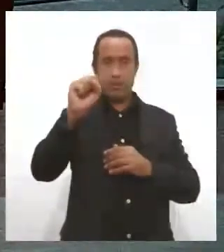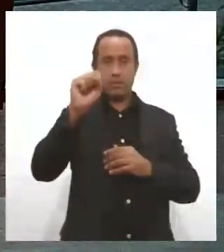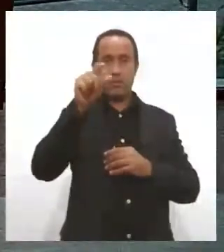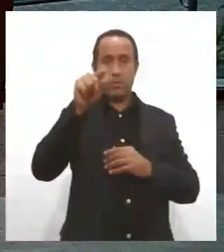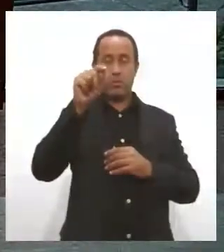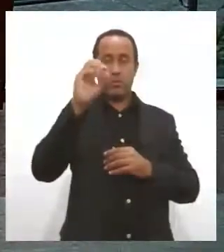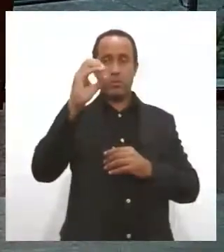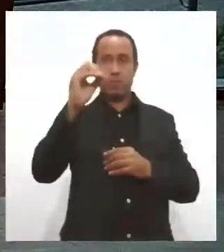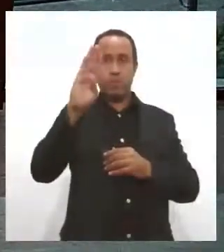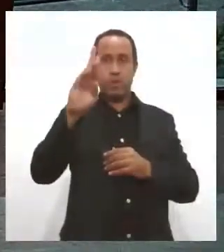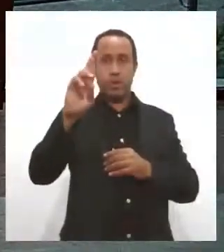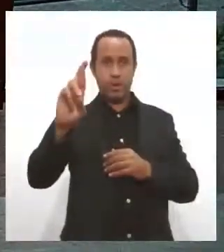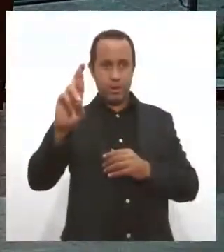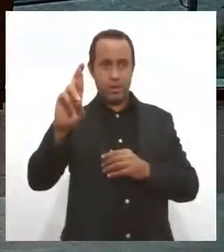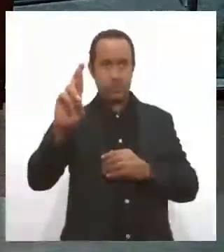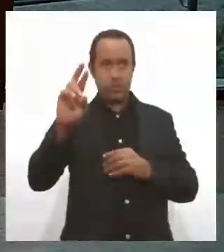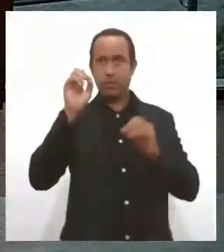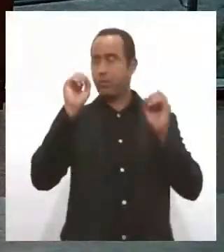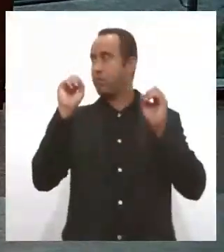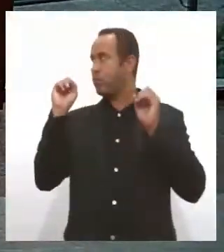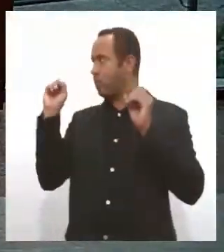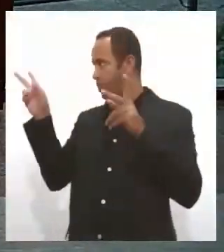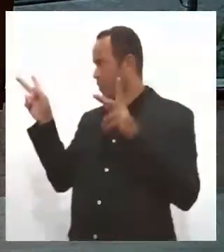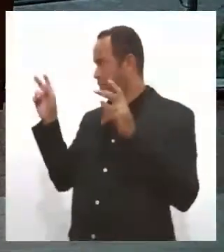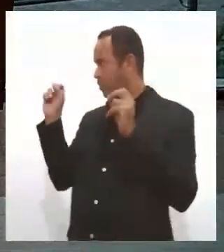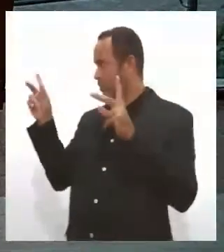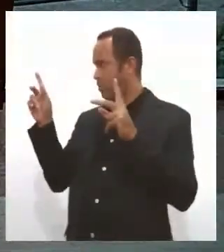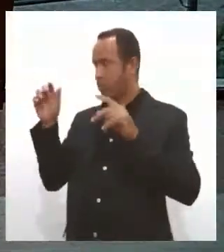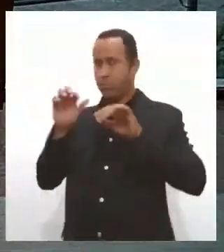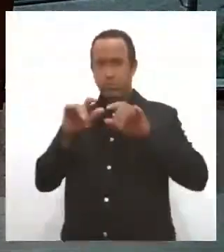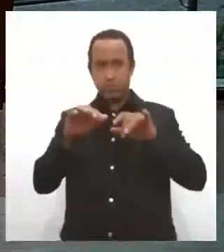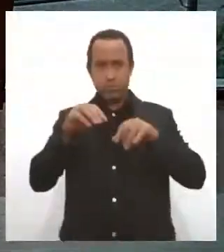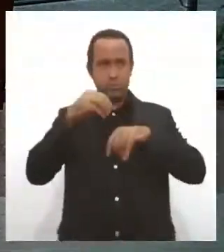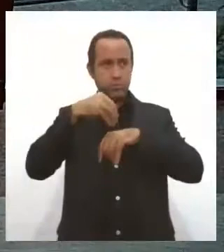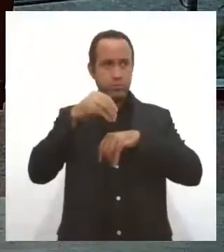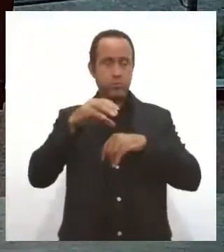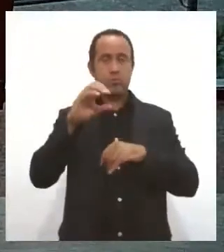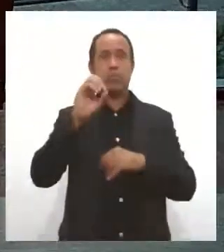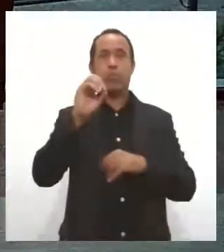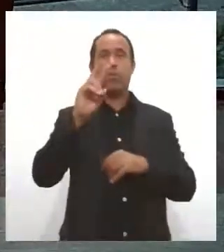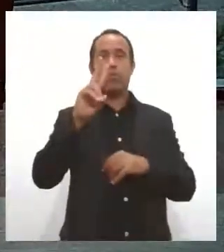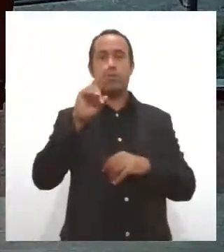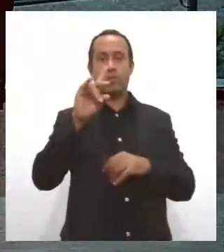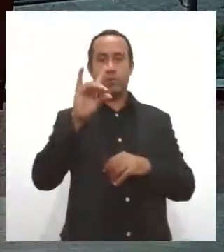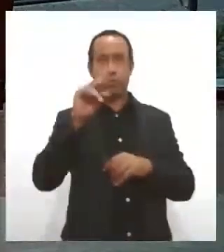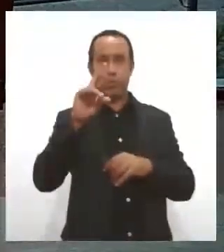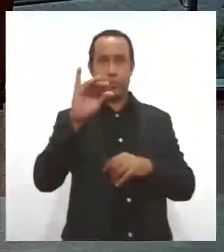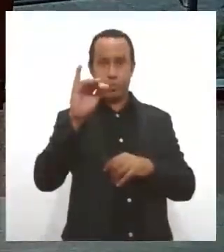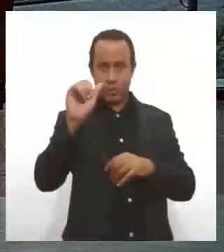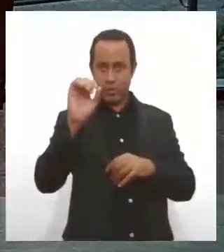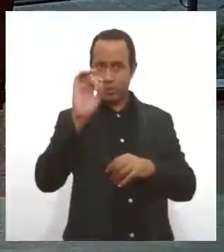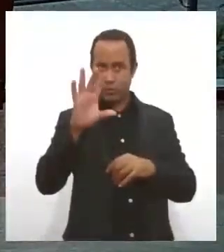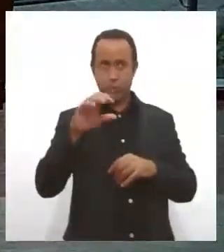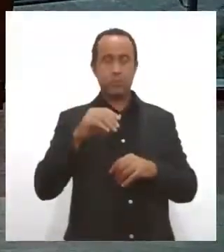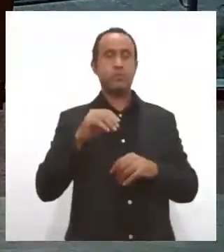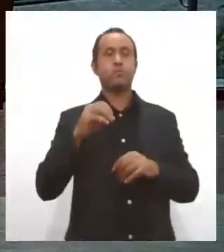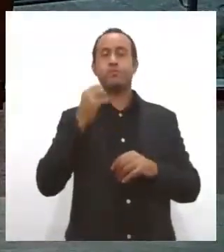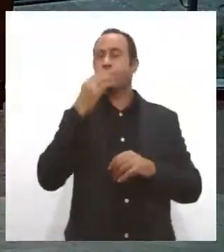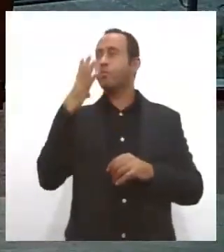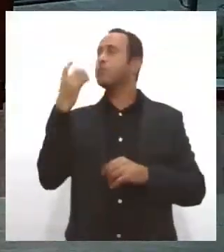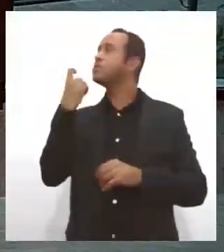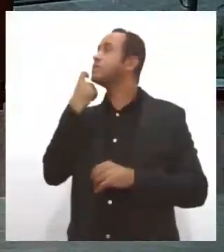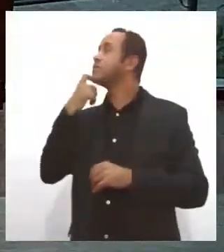.br. Acertei, né, Inês? Perfeitamente. Obrigada, viu? Obrigada, ótima sexta-feira para